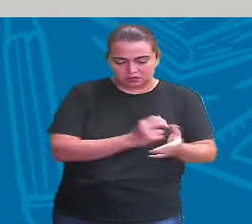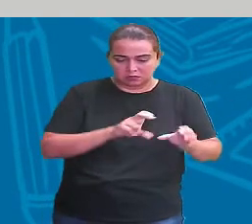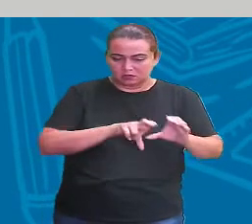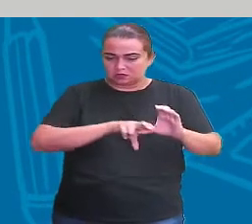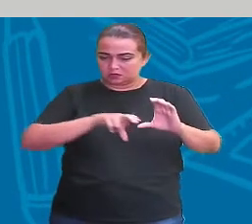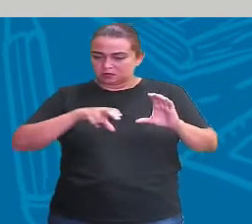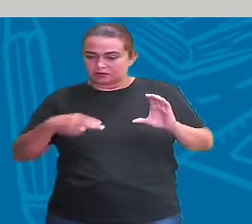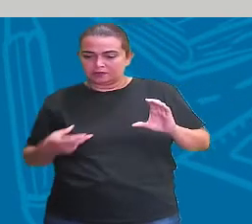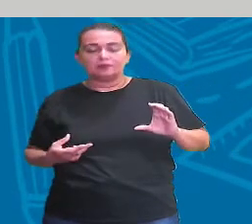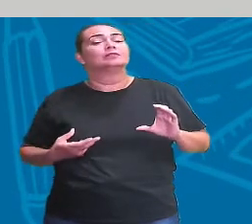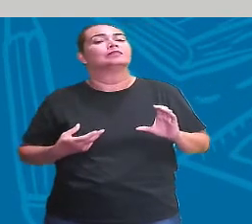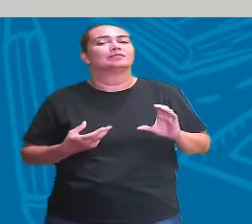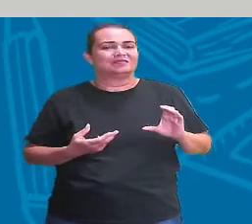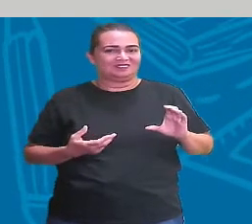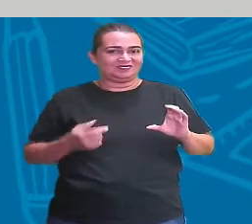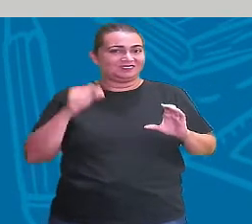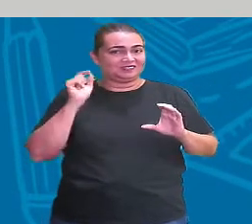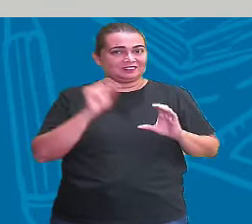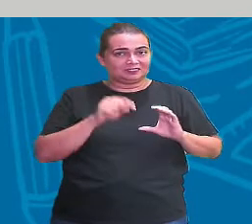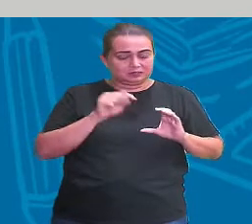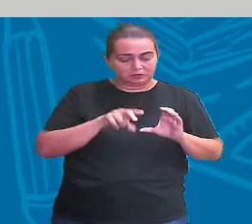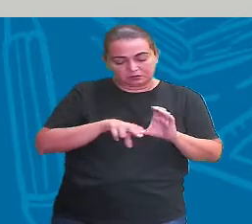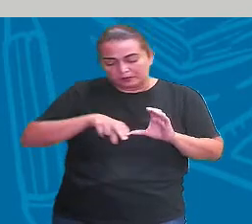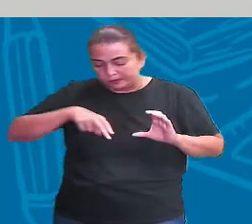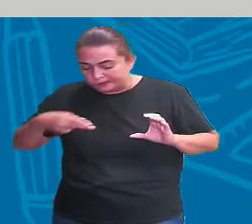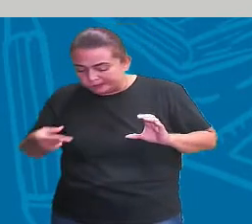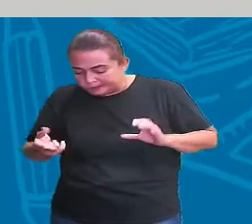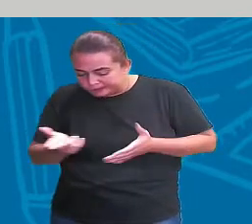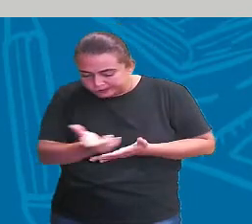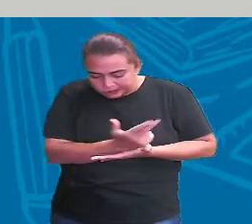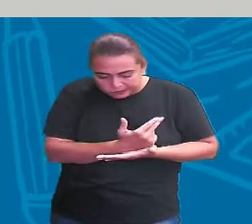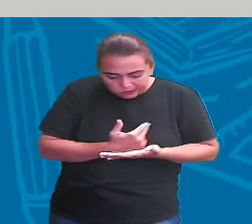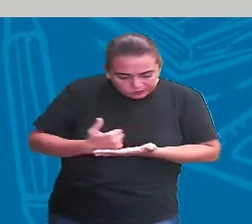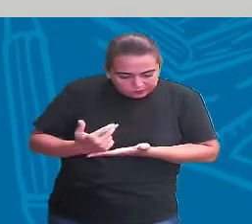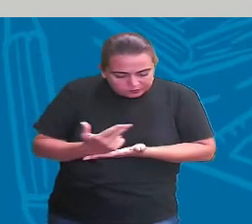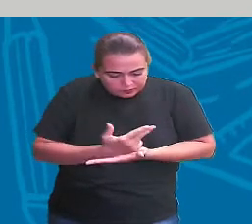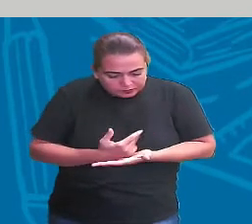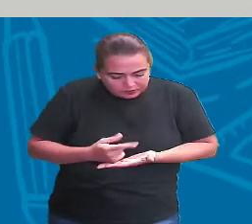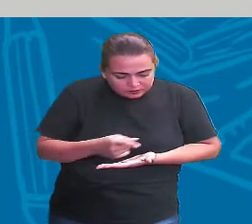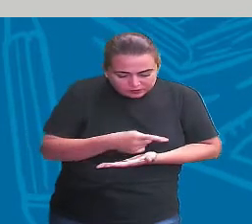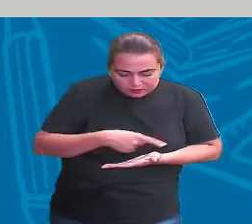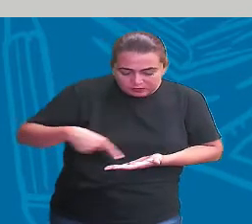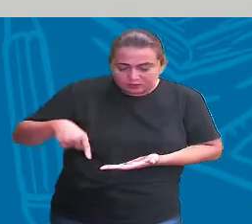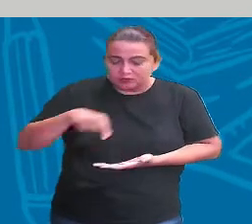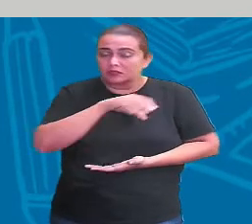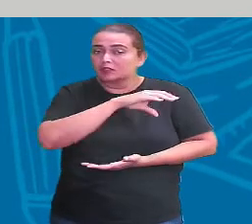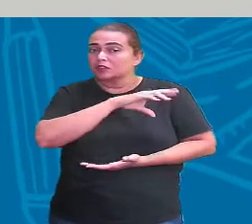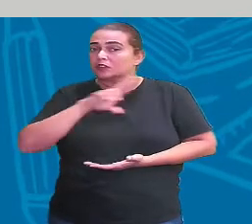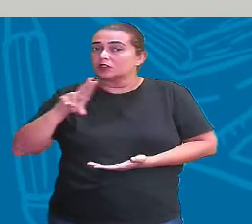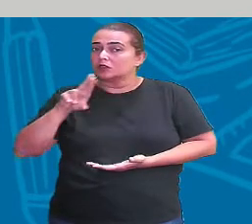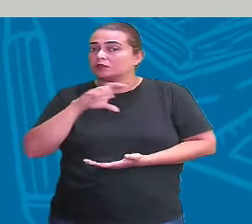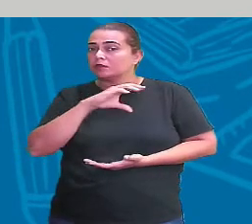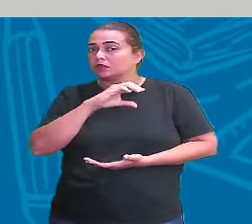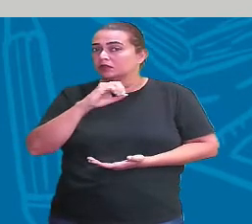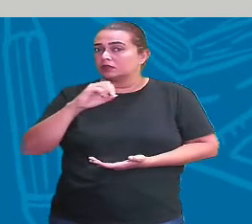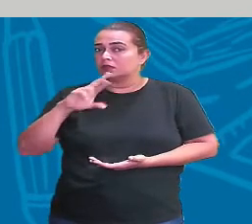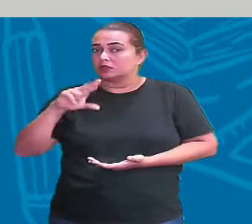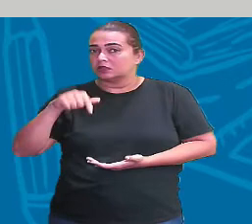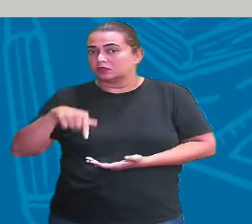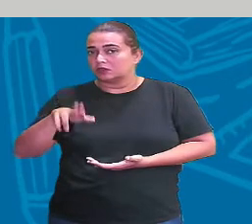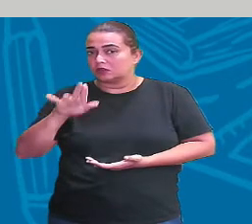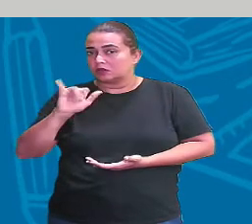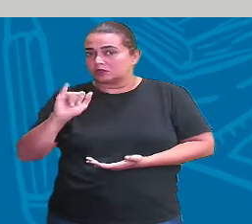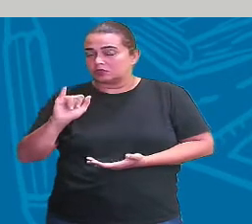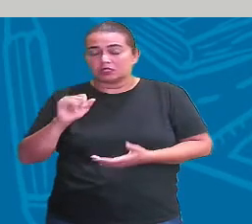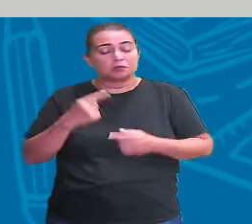esboço, certo? Esse esboço, esse desenho inicial, acho que se chama de CROQUI, porque não tem muitas definições.